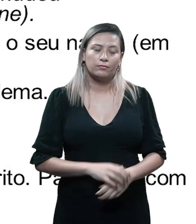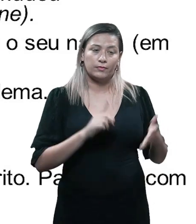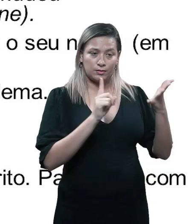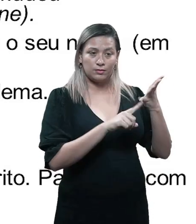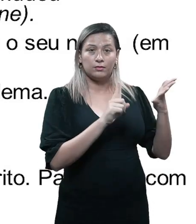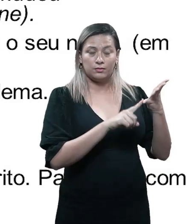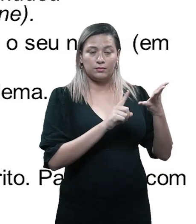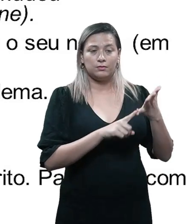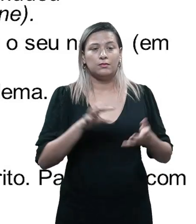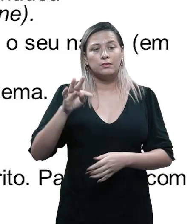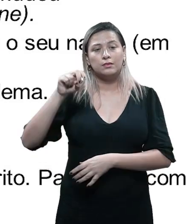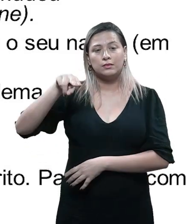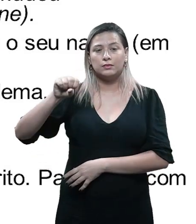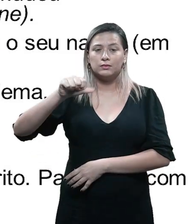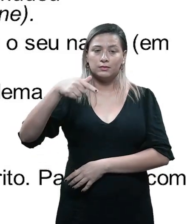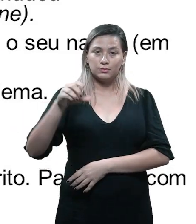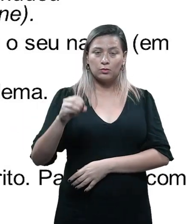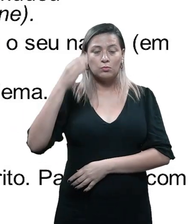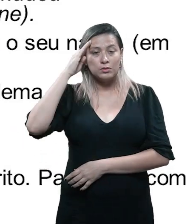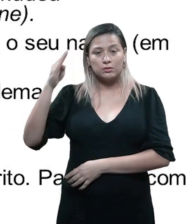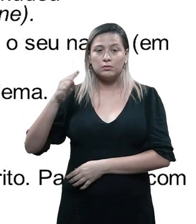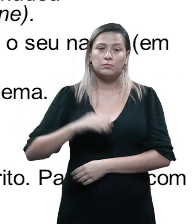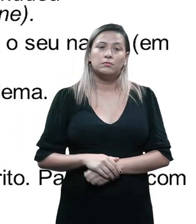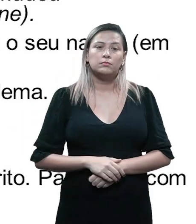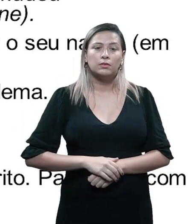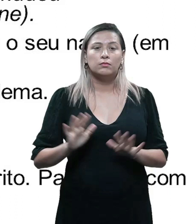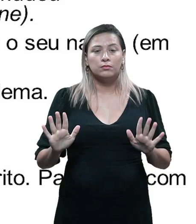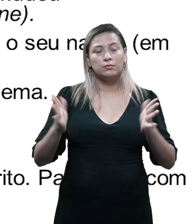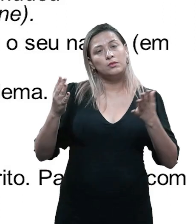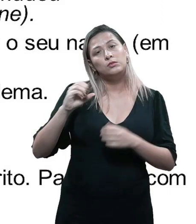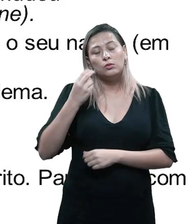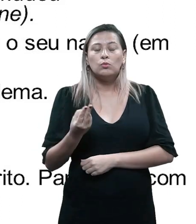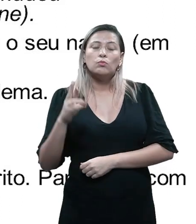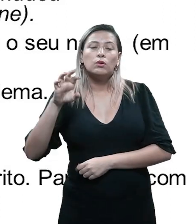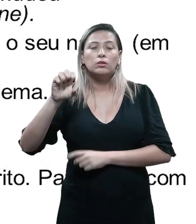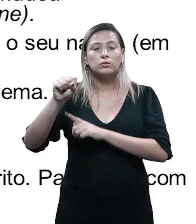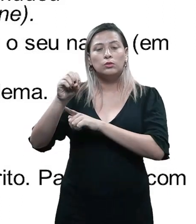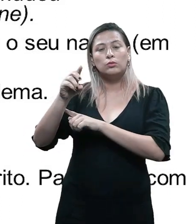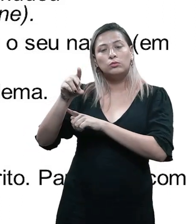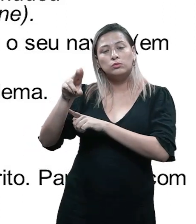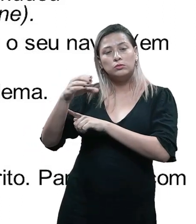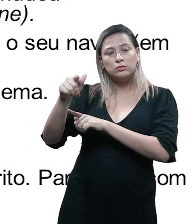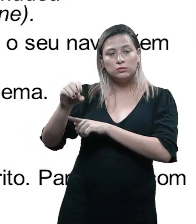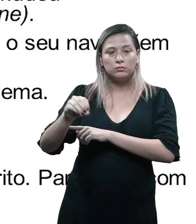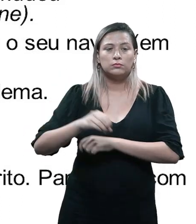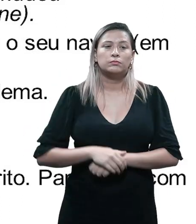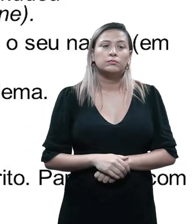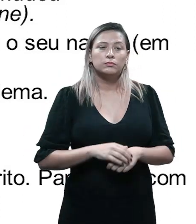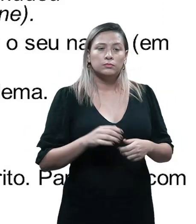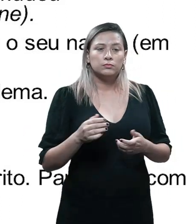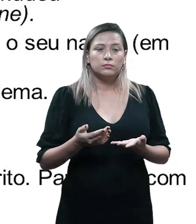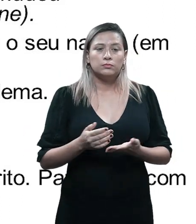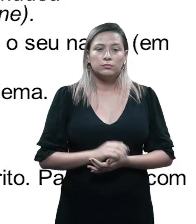A quinta ferramenta é a tensão principal, culminância e resolução. A tensão principal